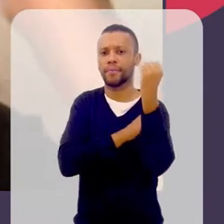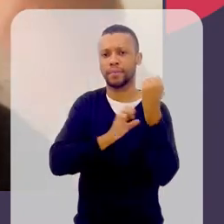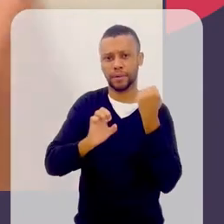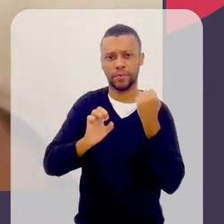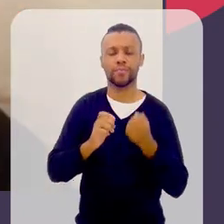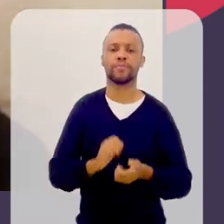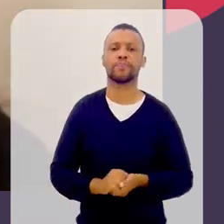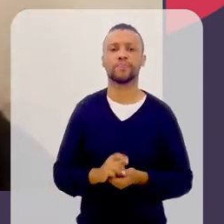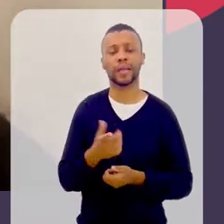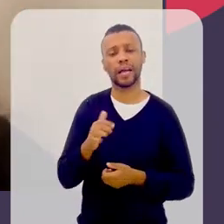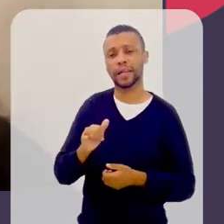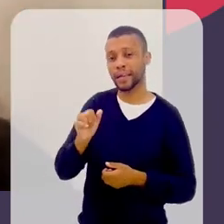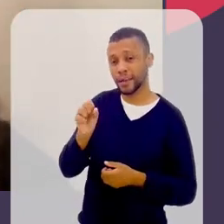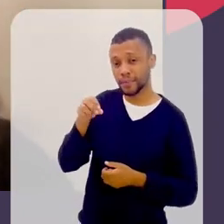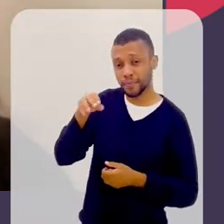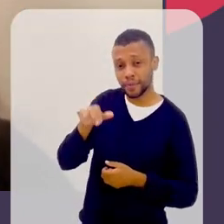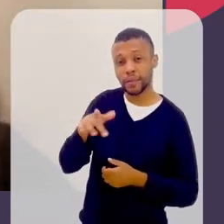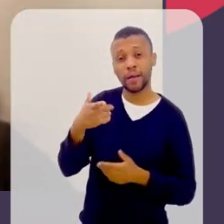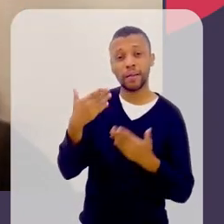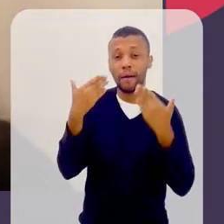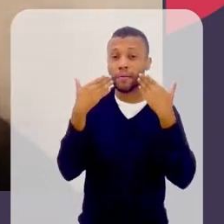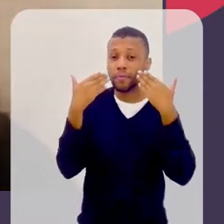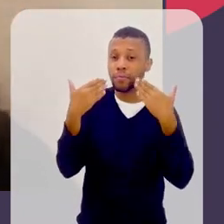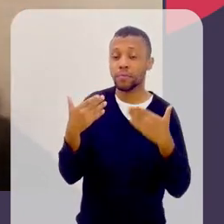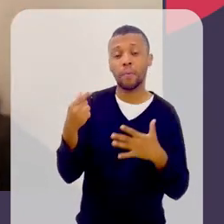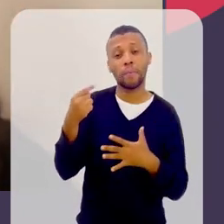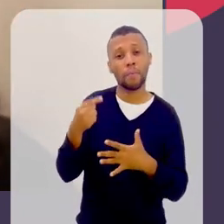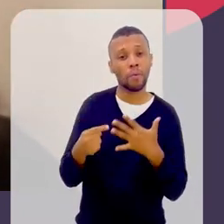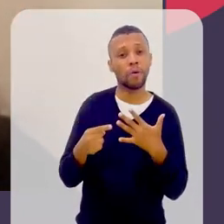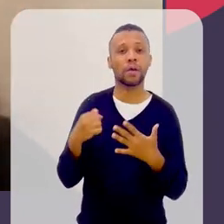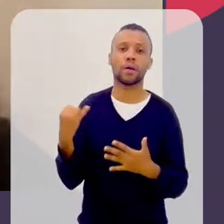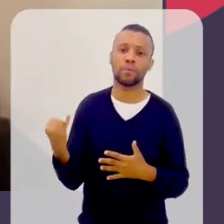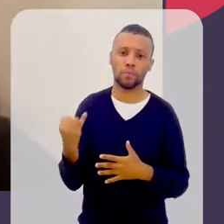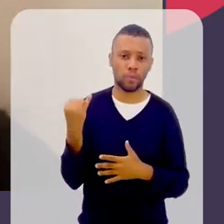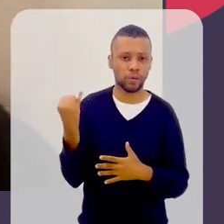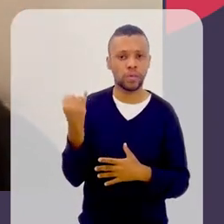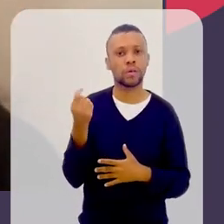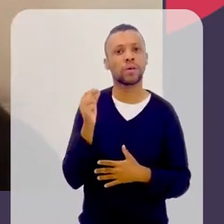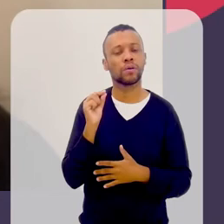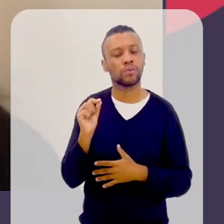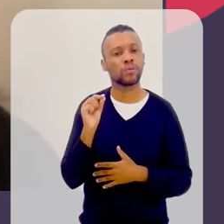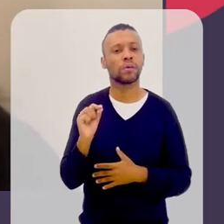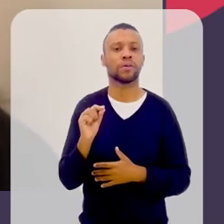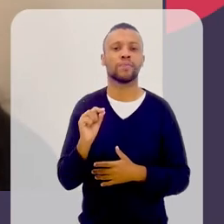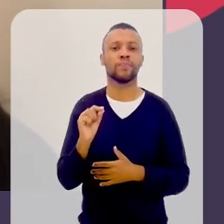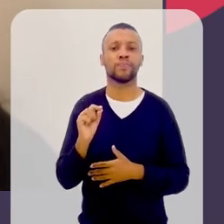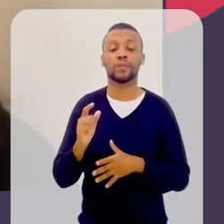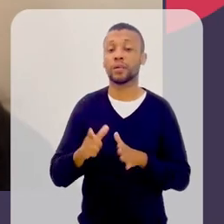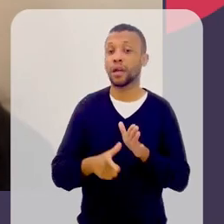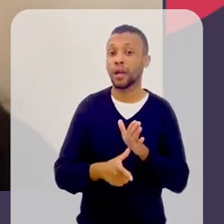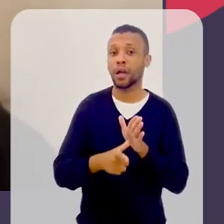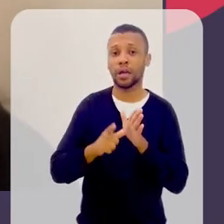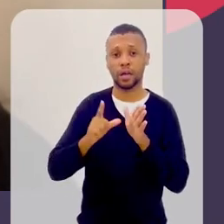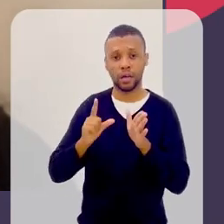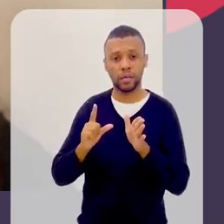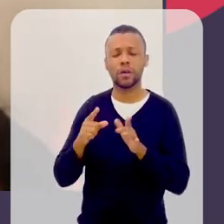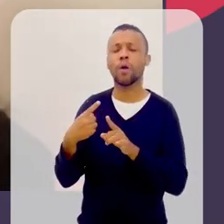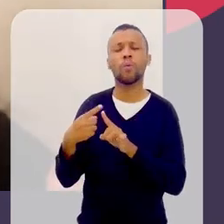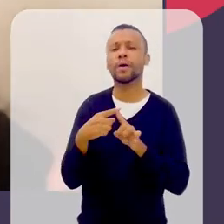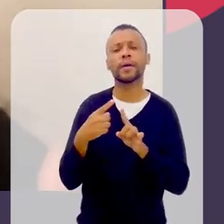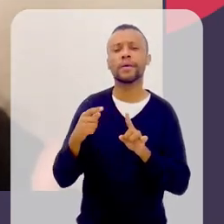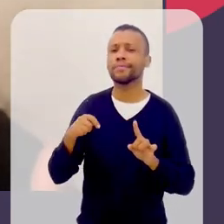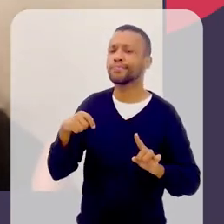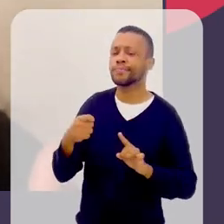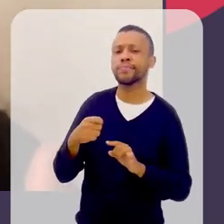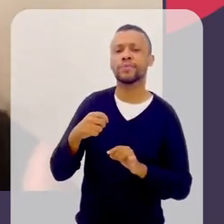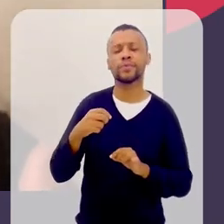Yasmin fez uma apresentação e ela me lembrou desse ponto, que é um ponto muito importante, que antes... Bom, por que elas